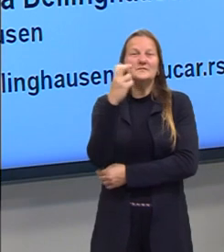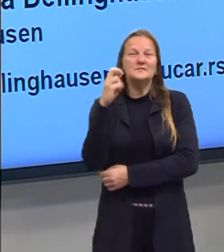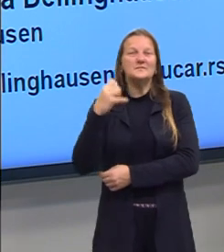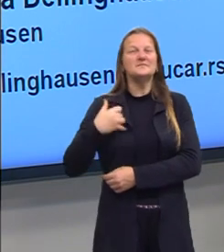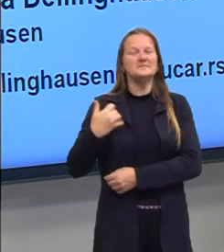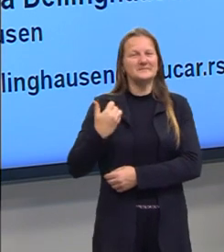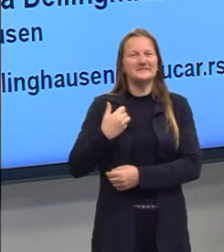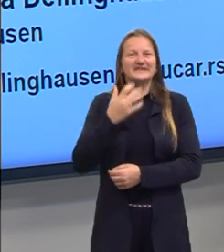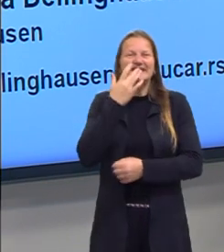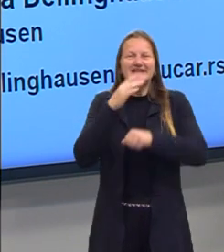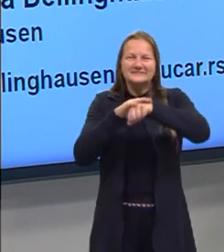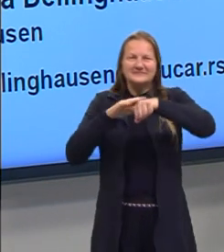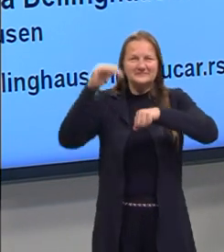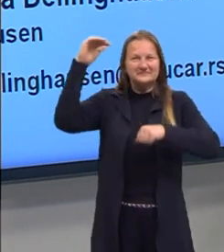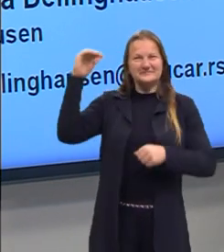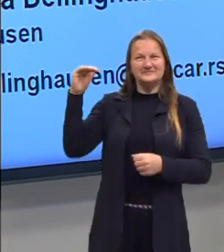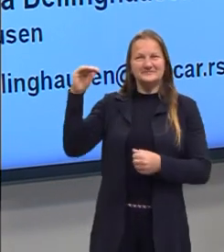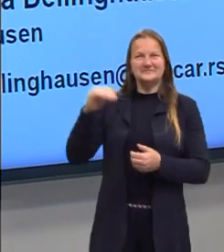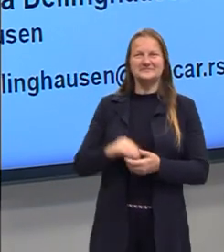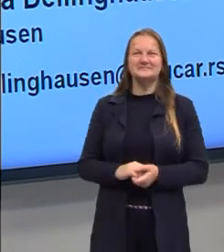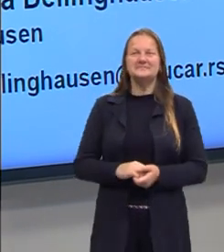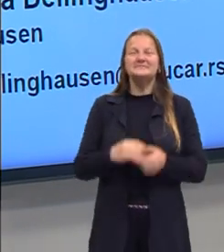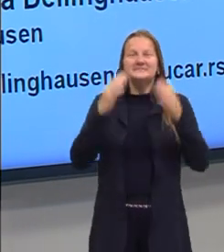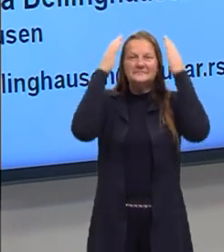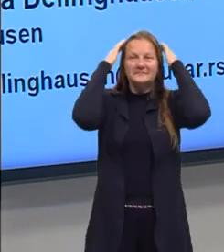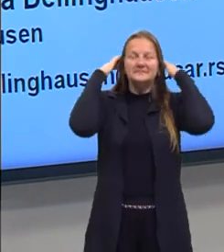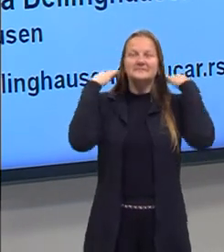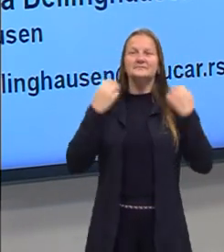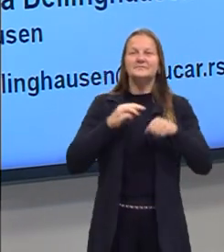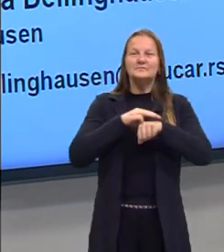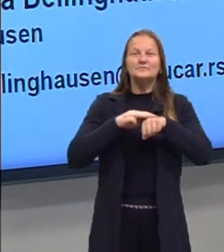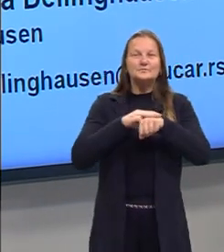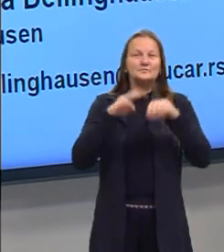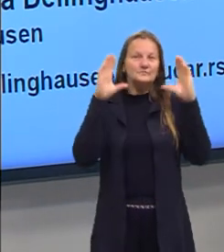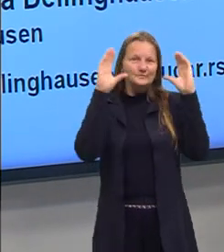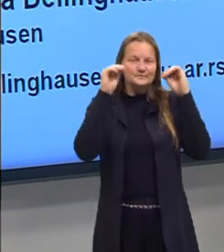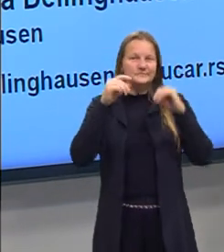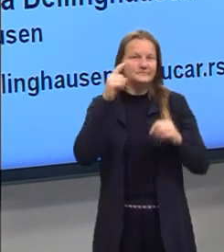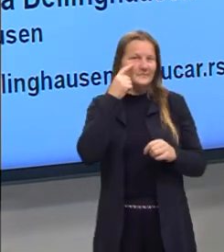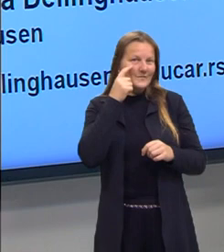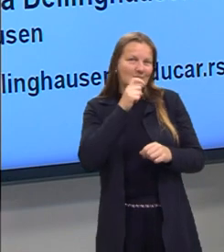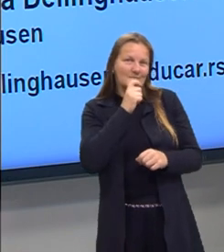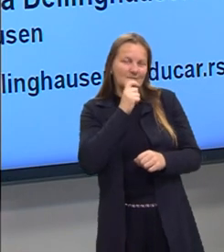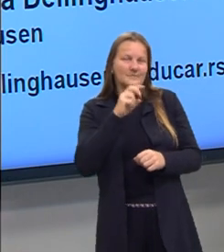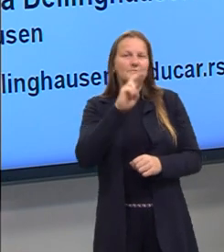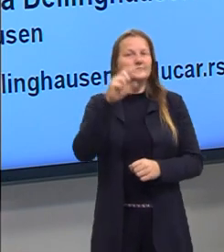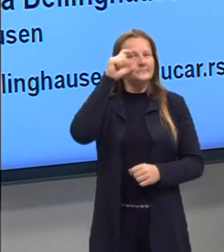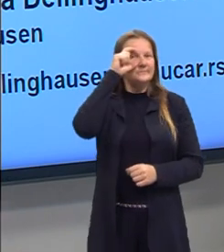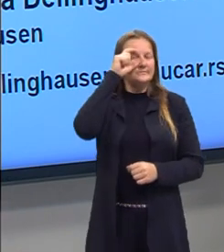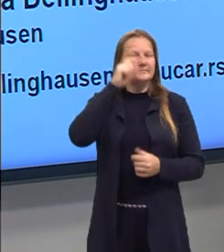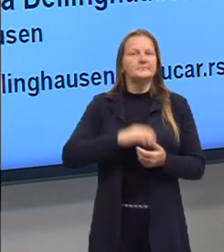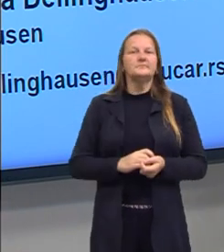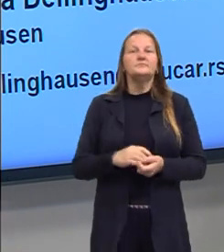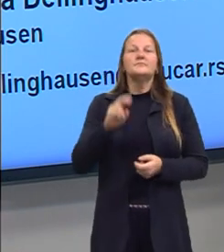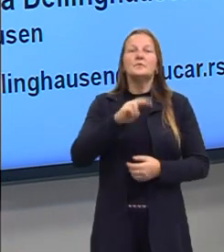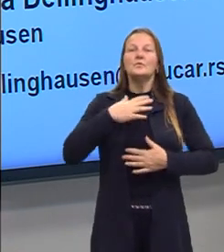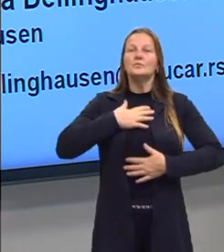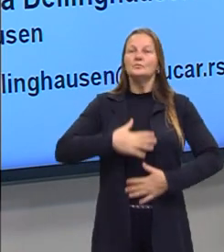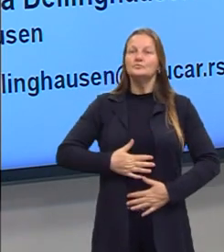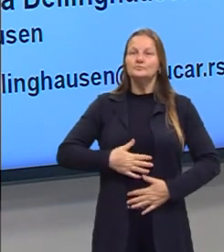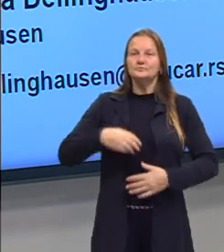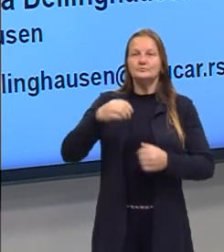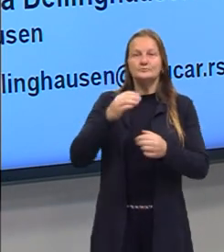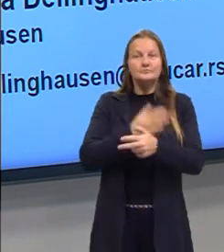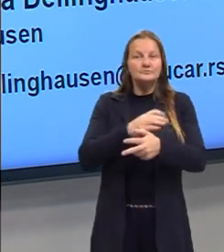sou branca, de baixa estatura, cabelos castanhos escuros, olhos verdes, uso óculos. Estou utilizando a